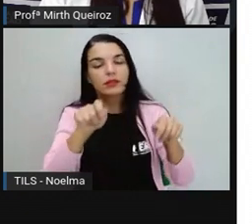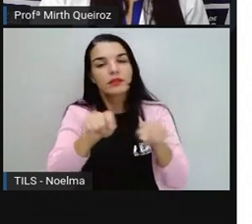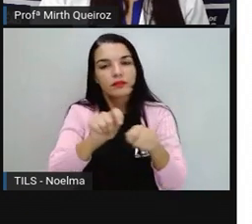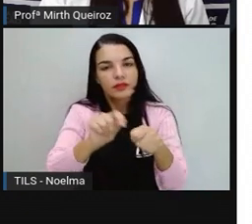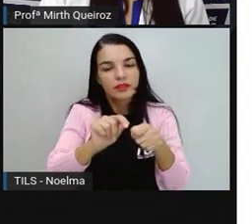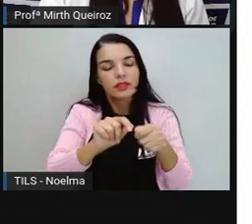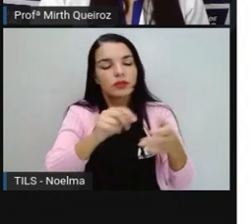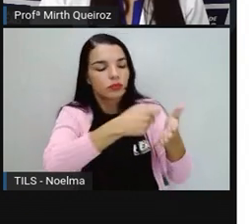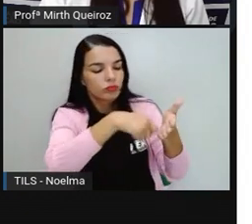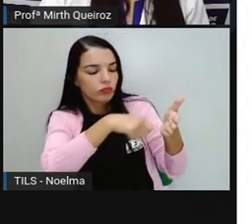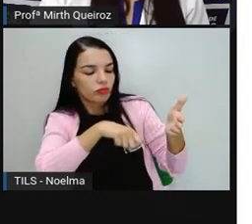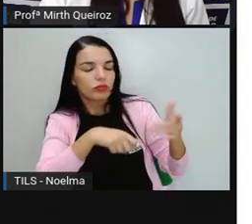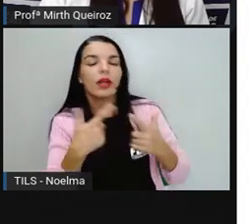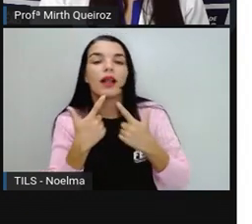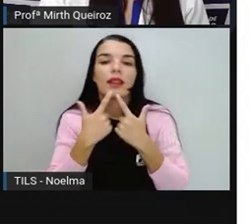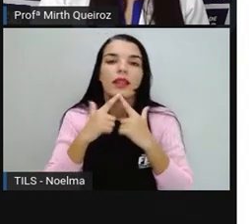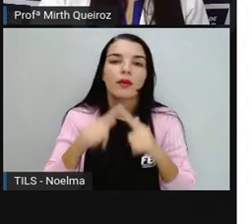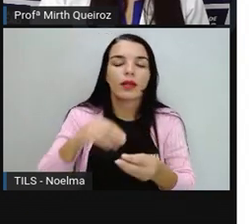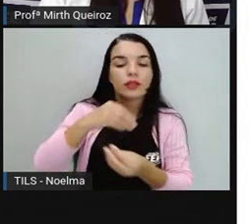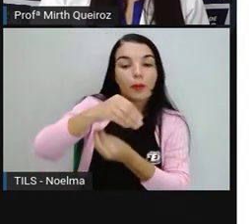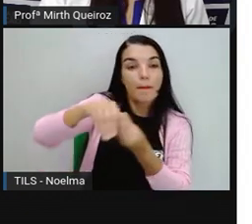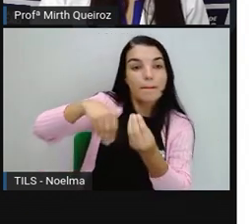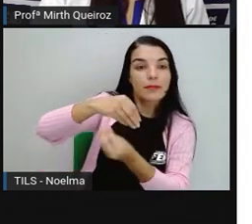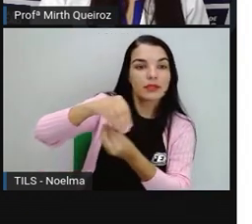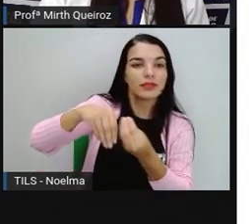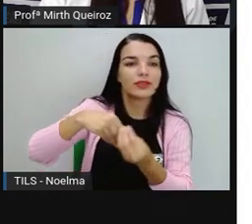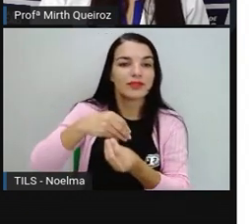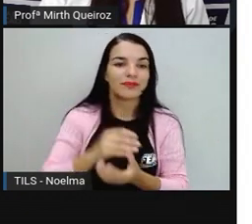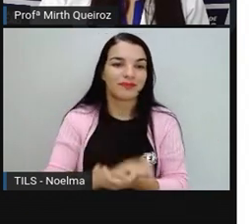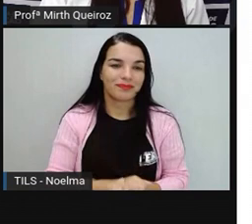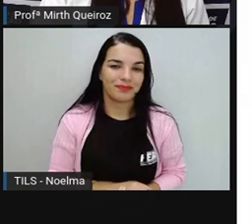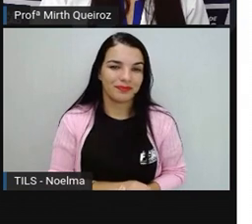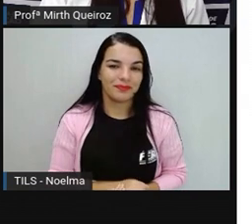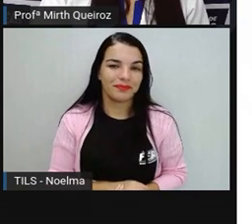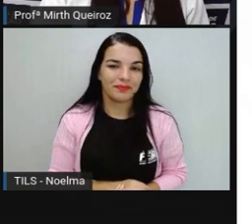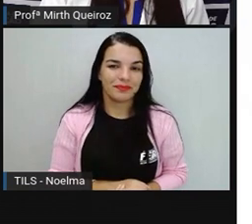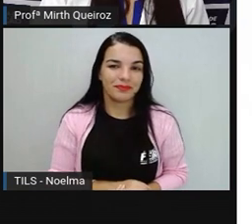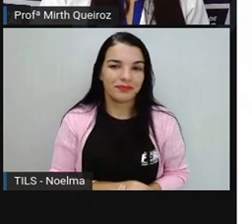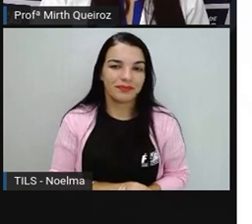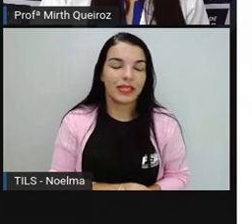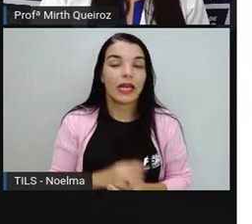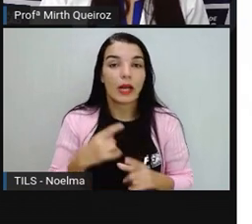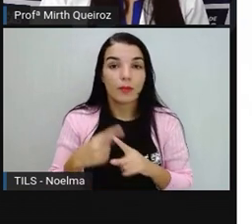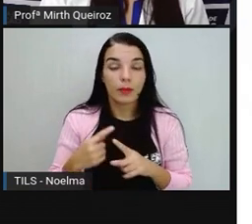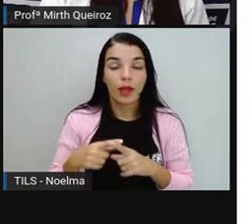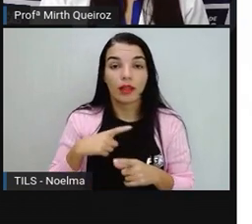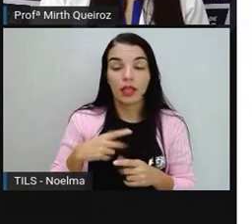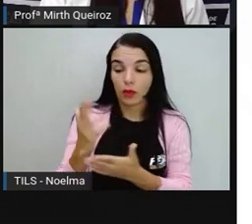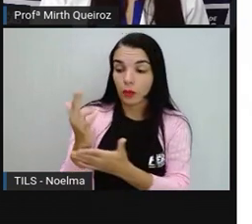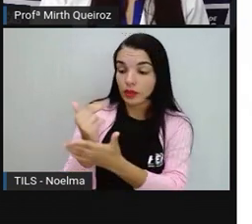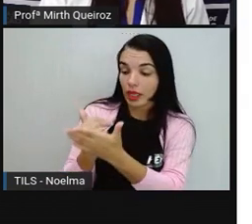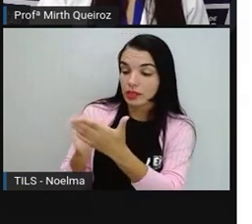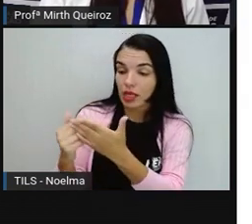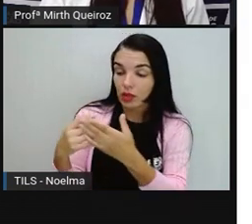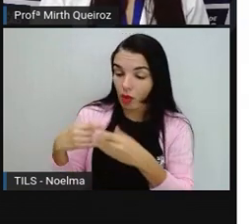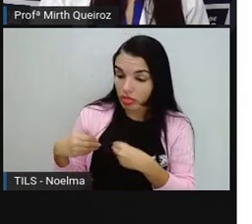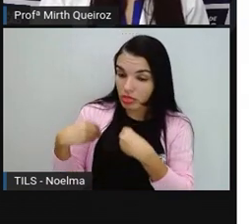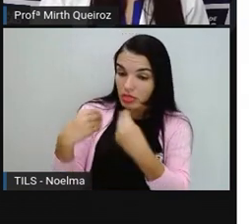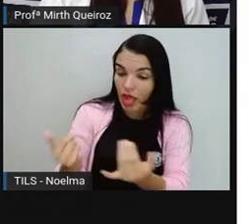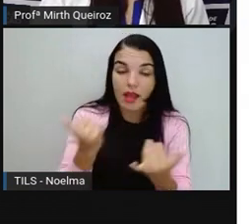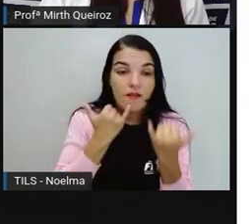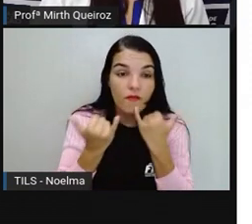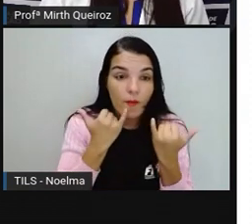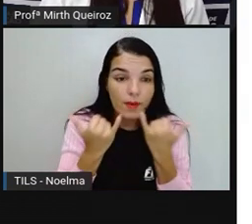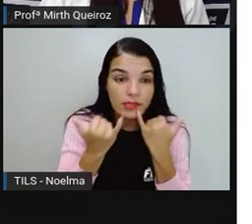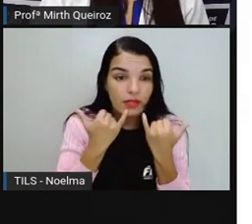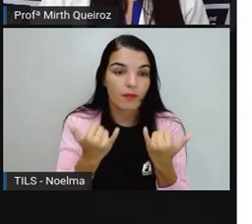Trata-se de quê? Uma linguagem mista. O próprio desenho traz uma informação e a escrita também.